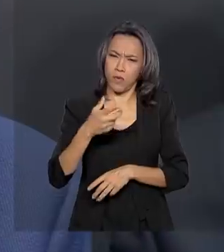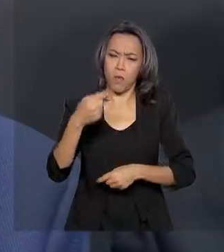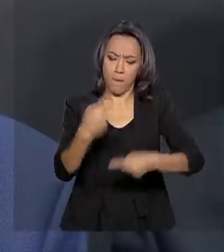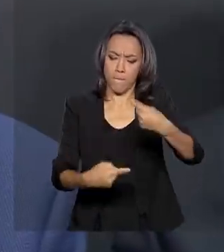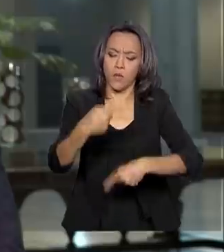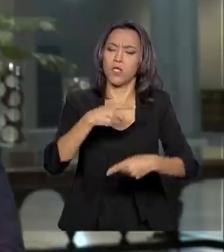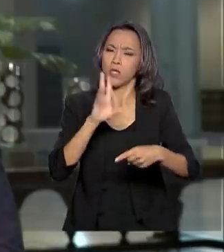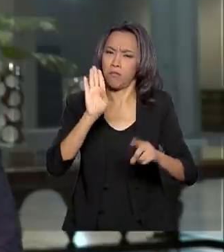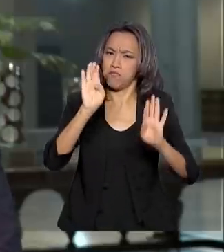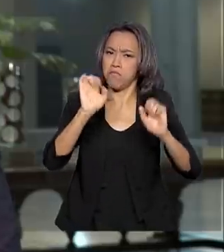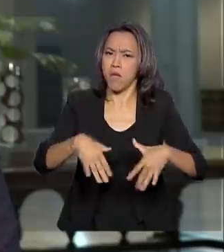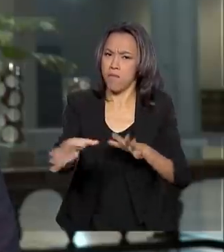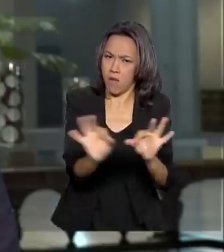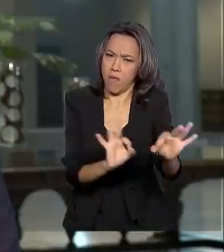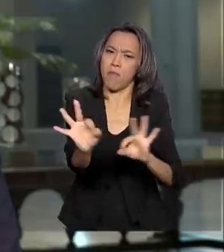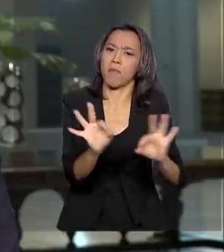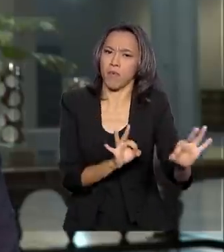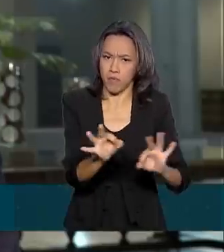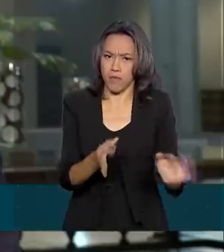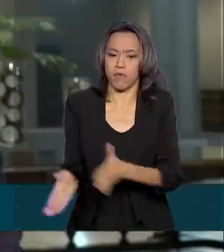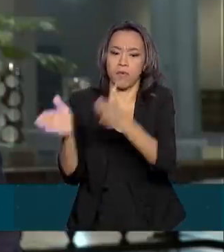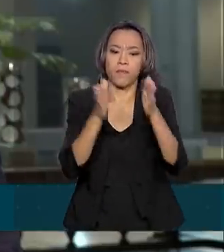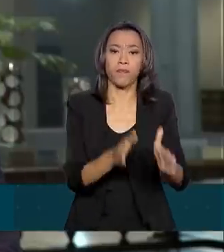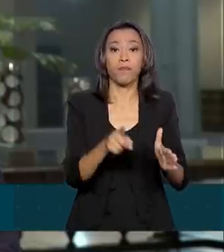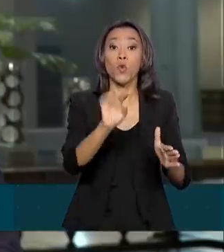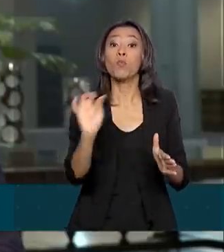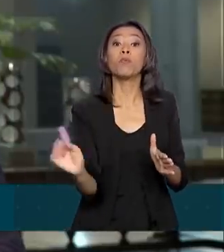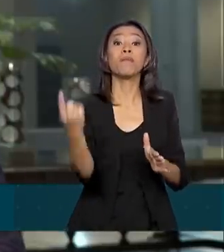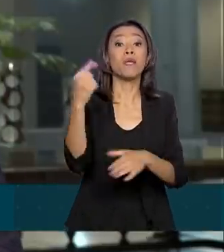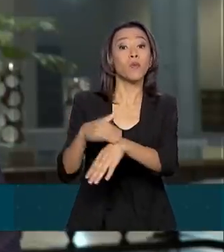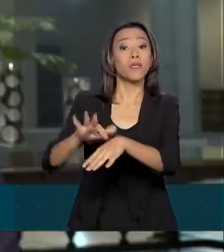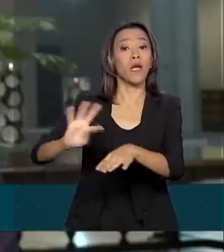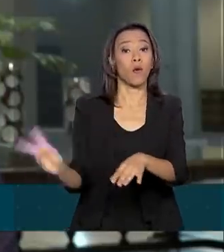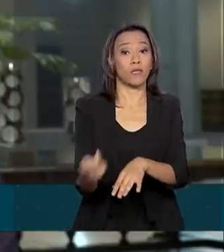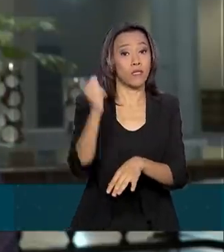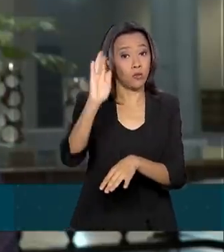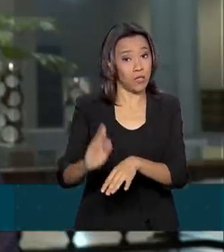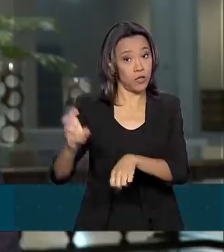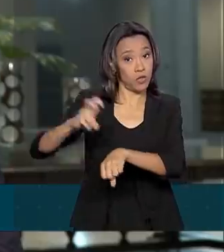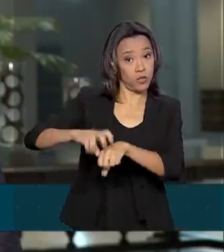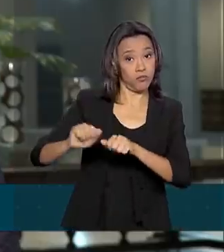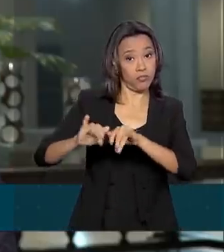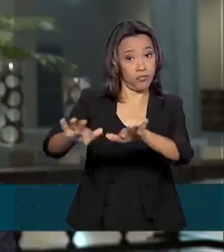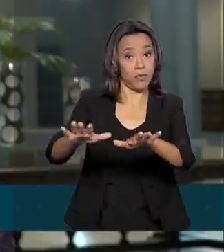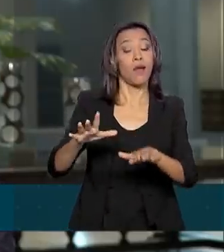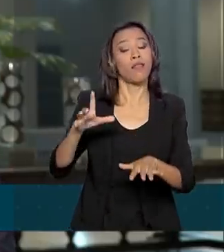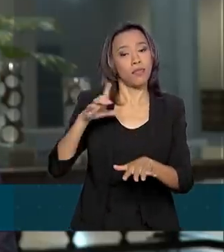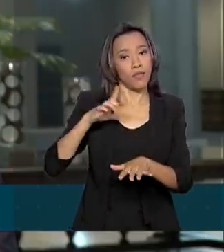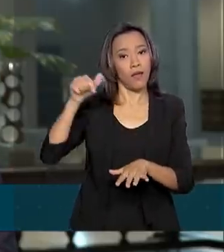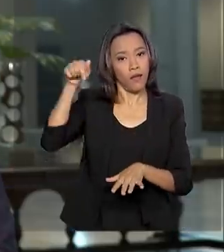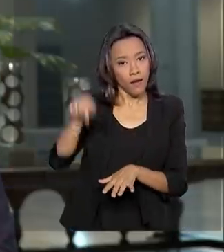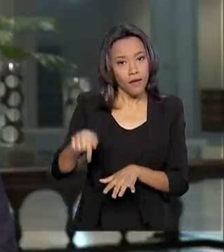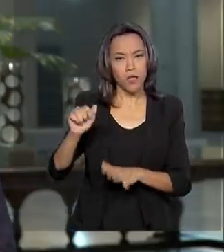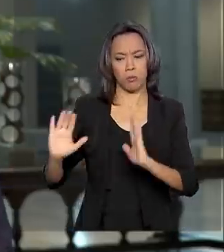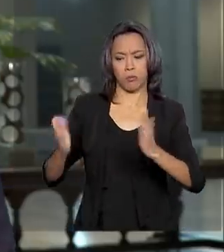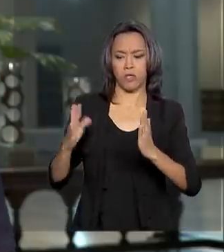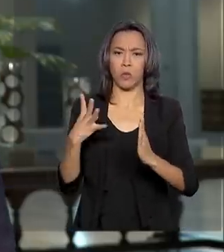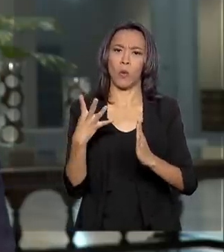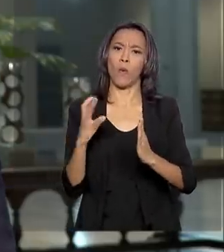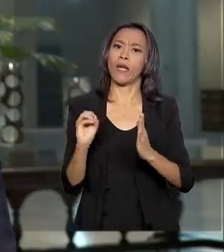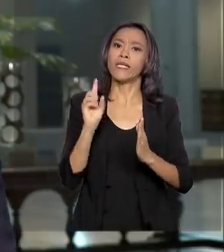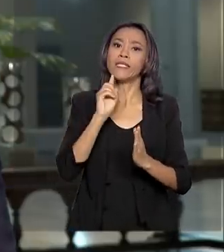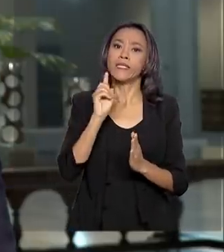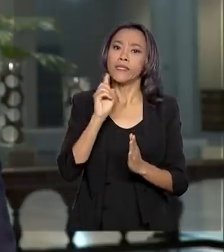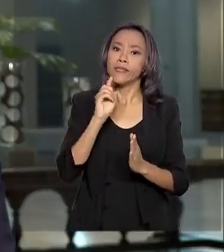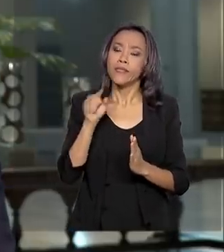situação conhecida. O primeiro paciente com o vírus confirmado no Brasil está em quarentena domiciliar aqui em São Paulo. O Estado monitora